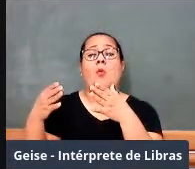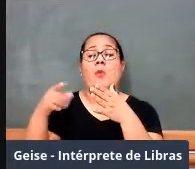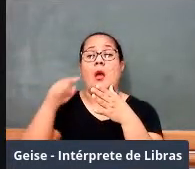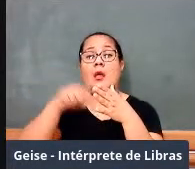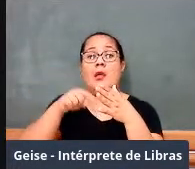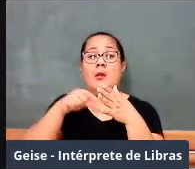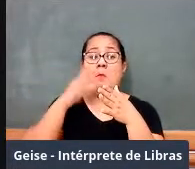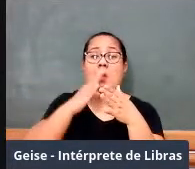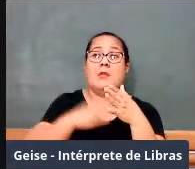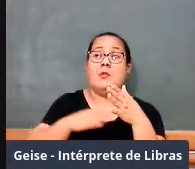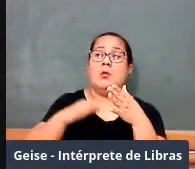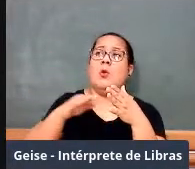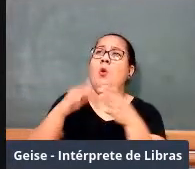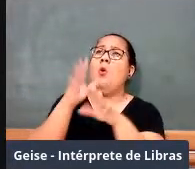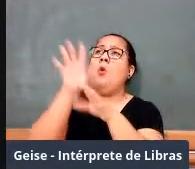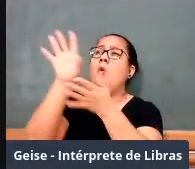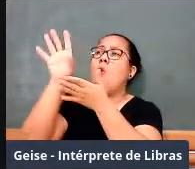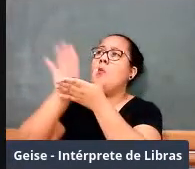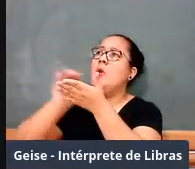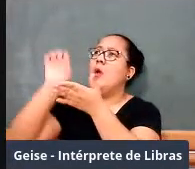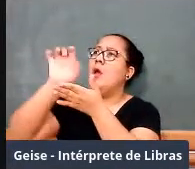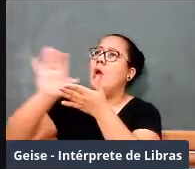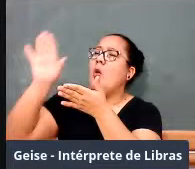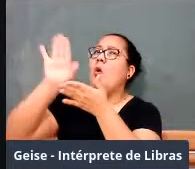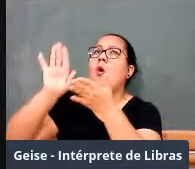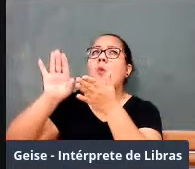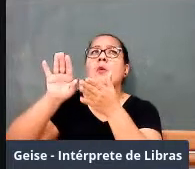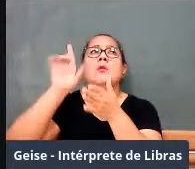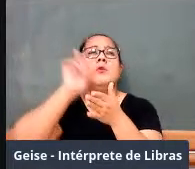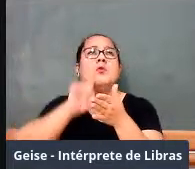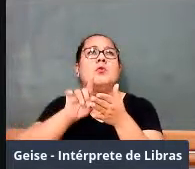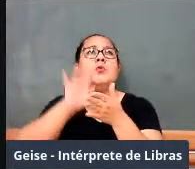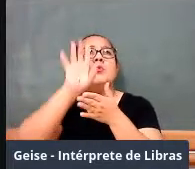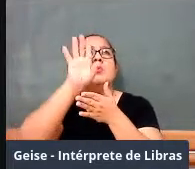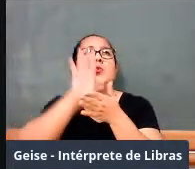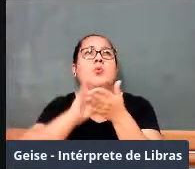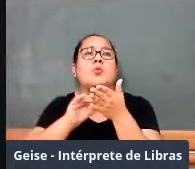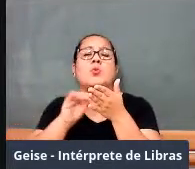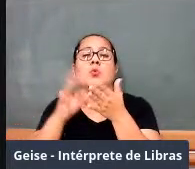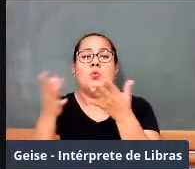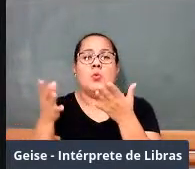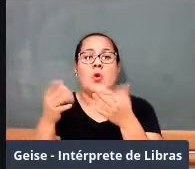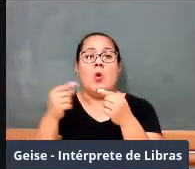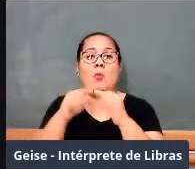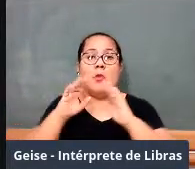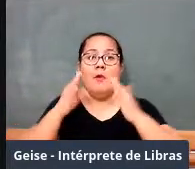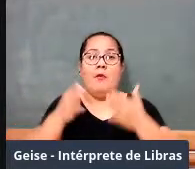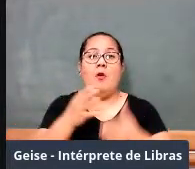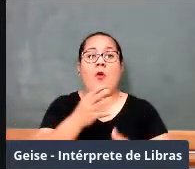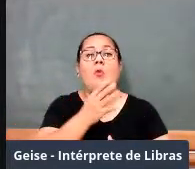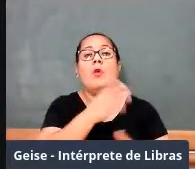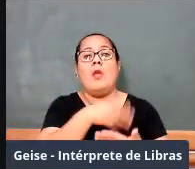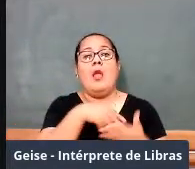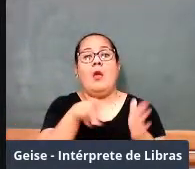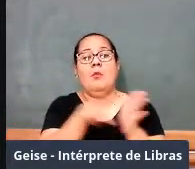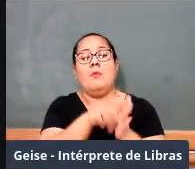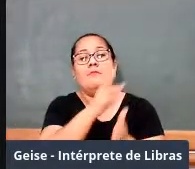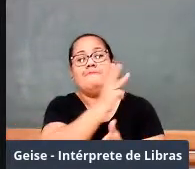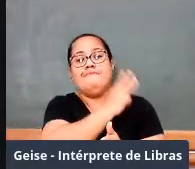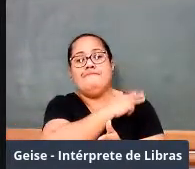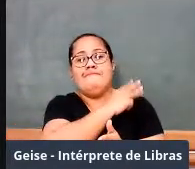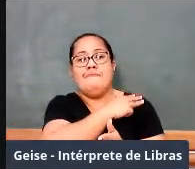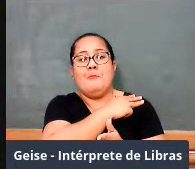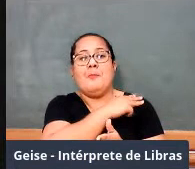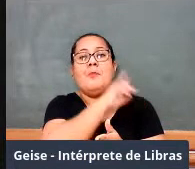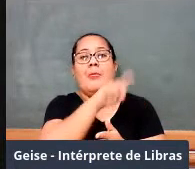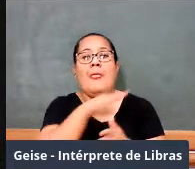Estados Unidos. Então, você tem aqui um programa moderno de matemática para o ensino secundário, que é financiado pela Organização